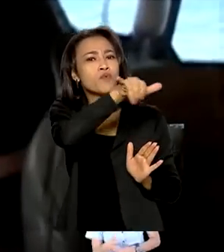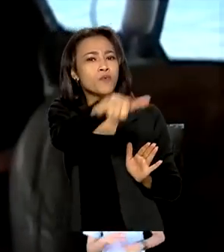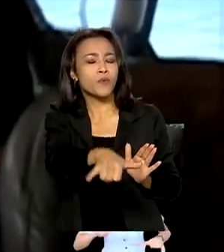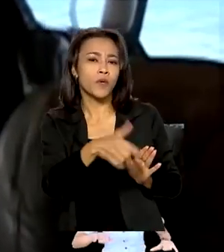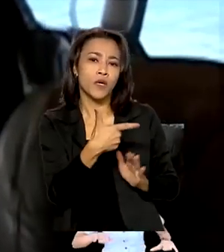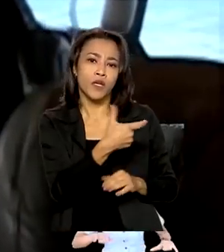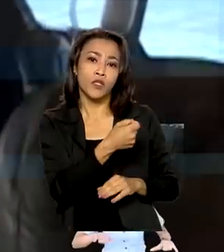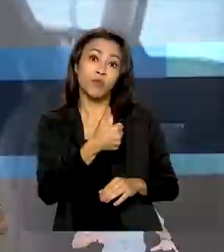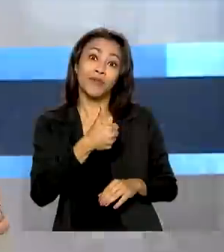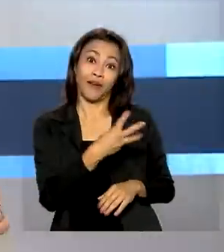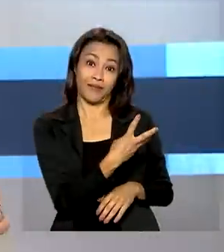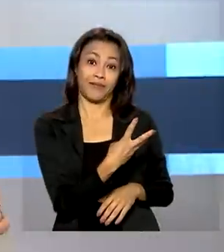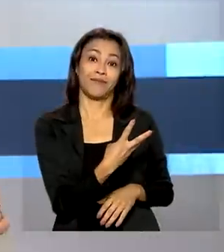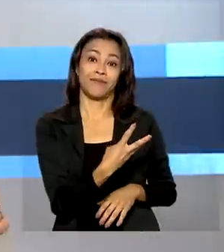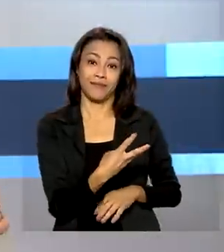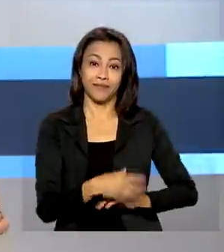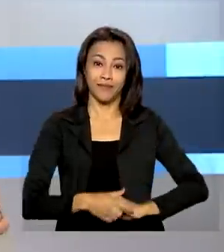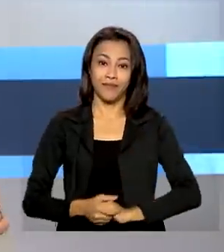2013.